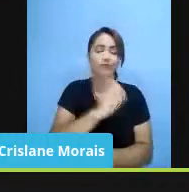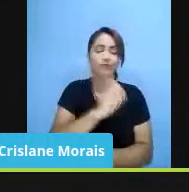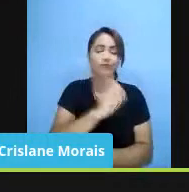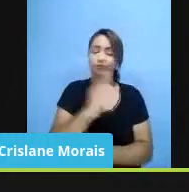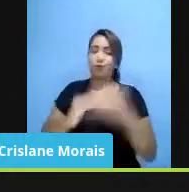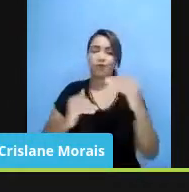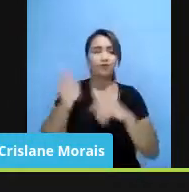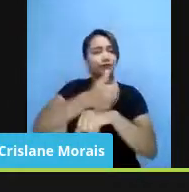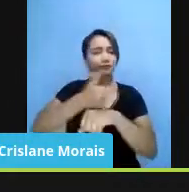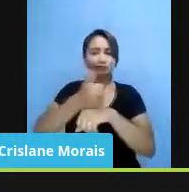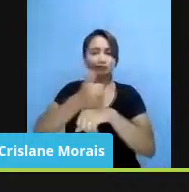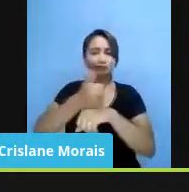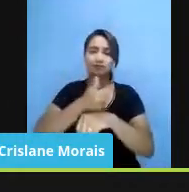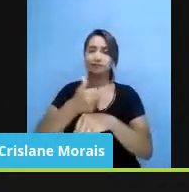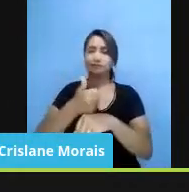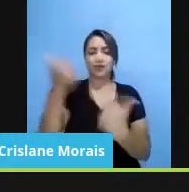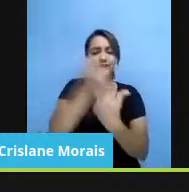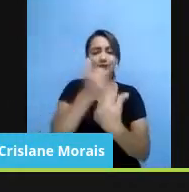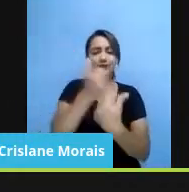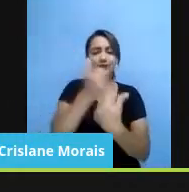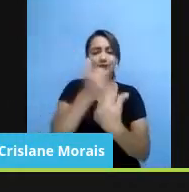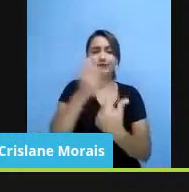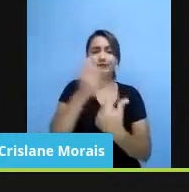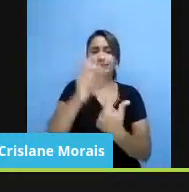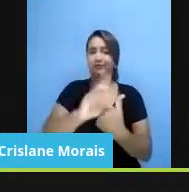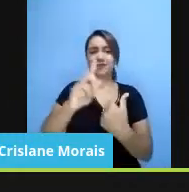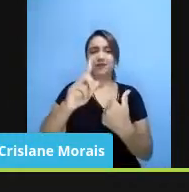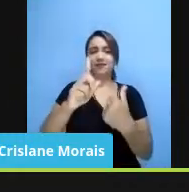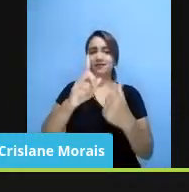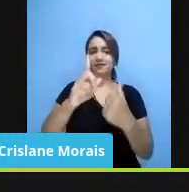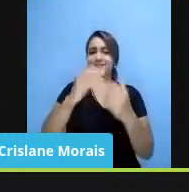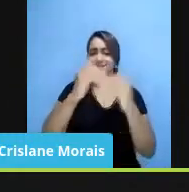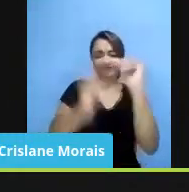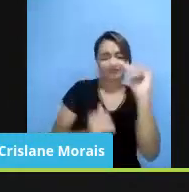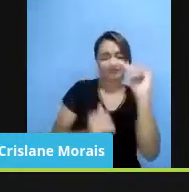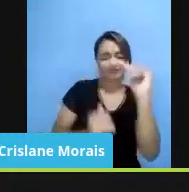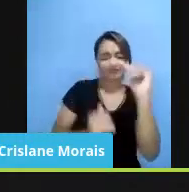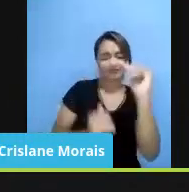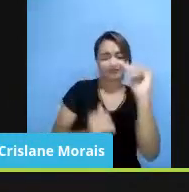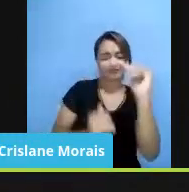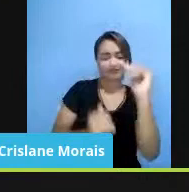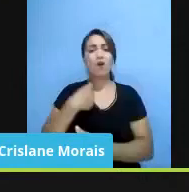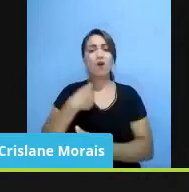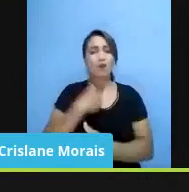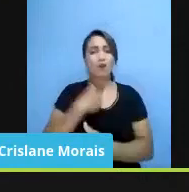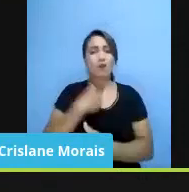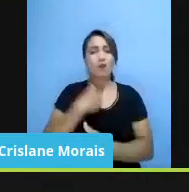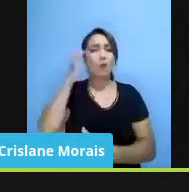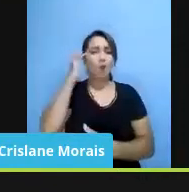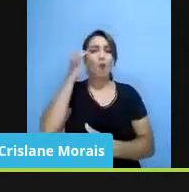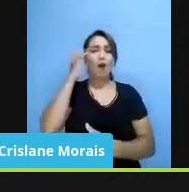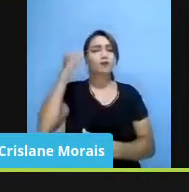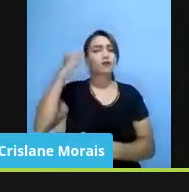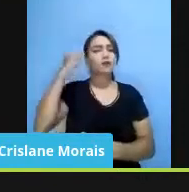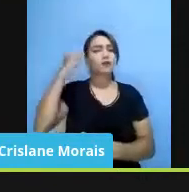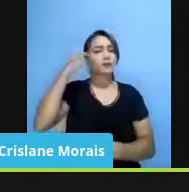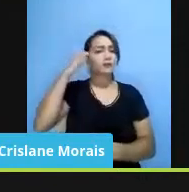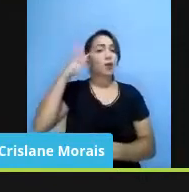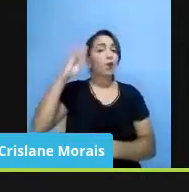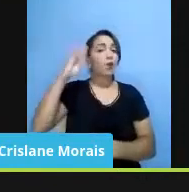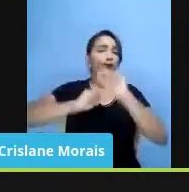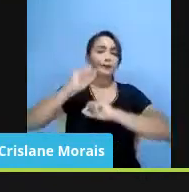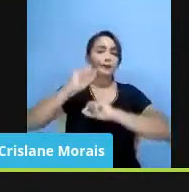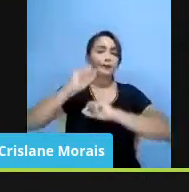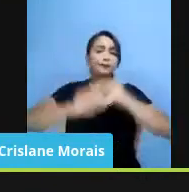distópica que eu, enfim, prefiro que imaginar que foi